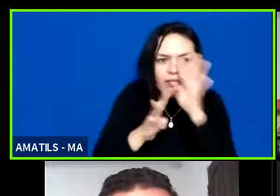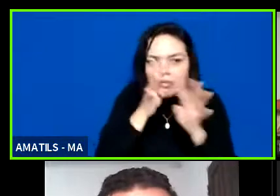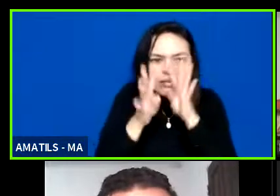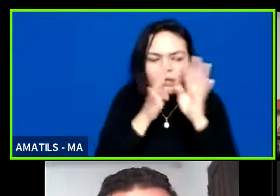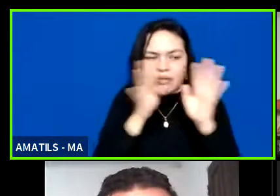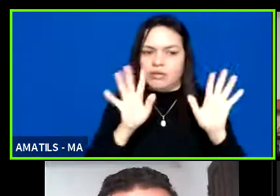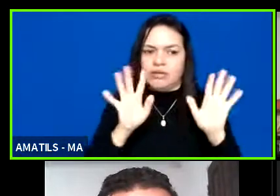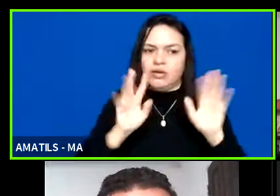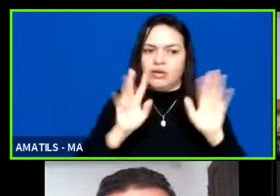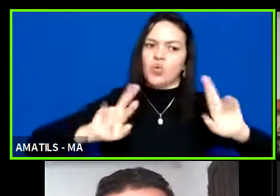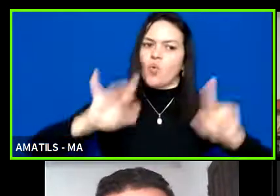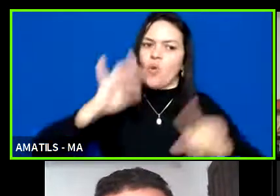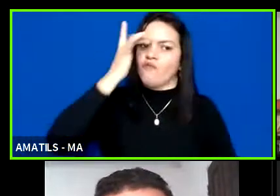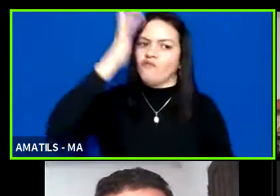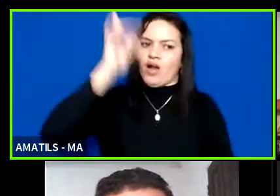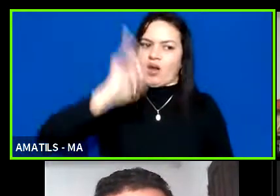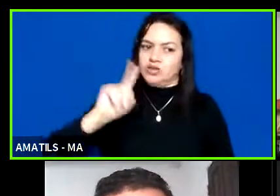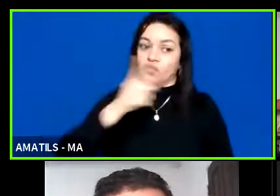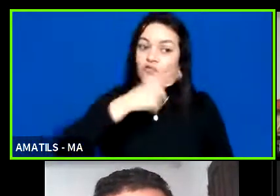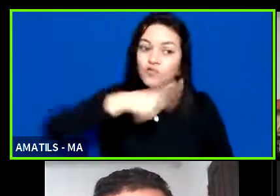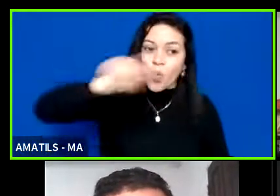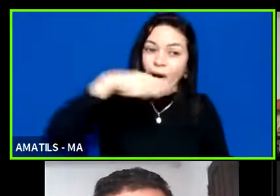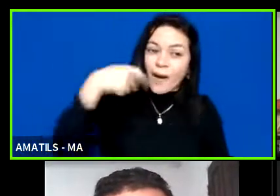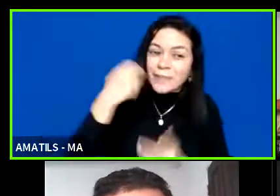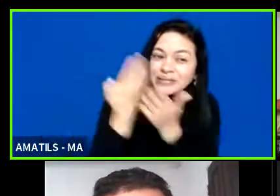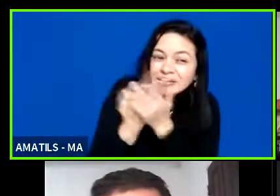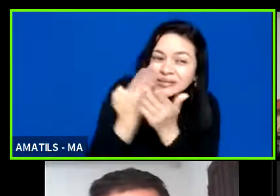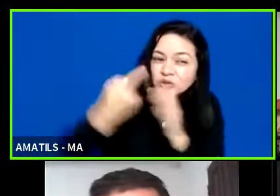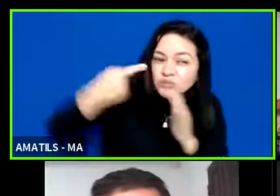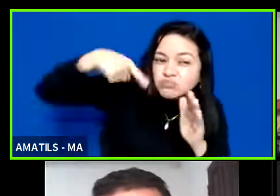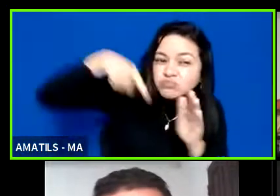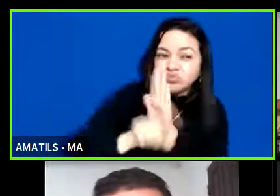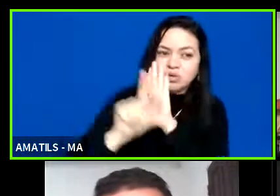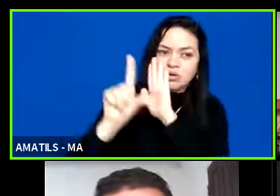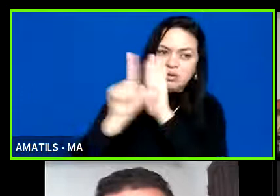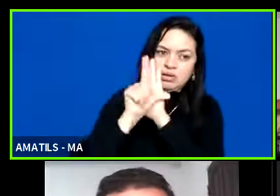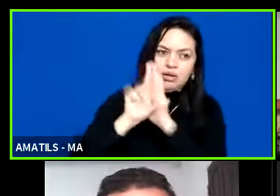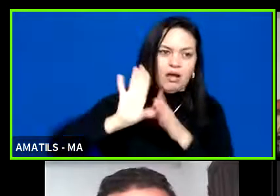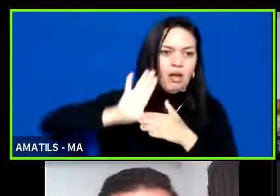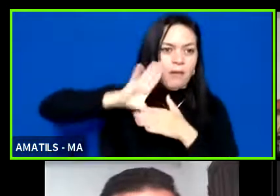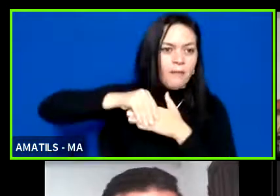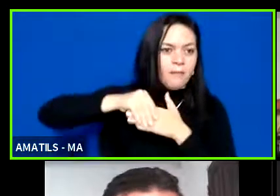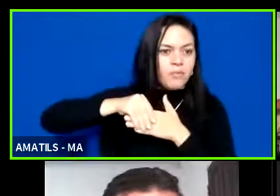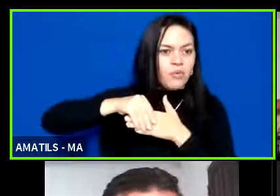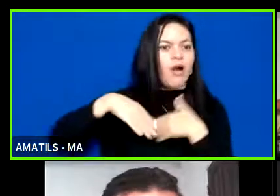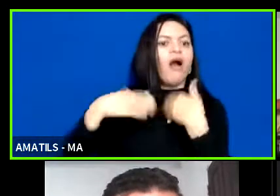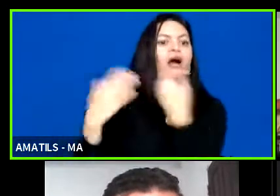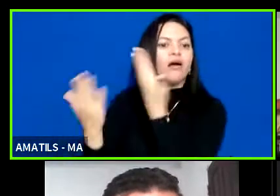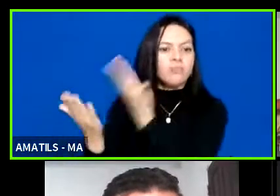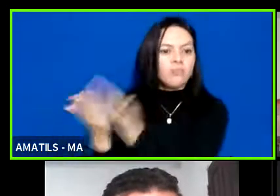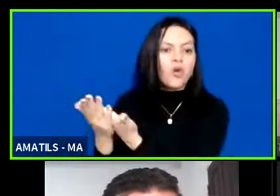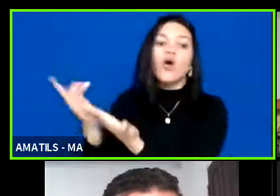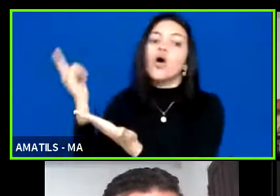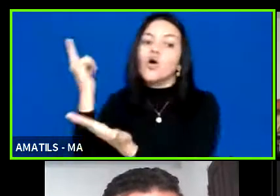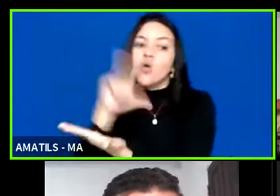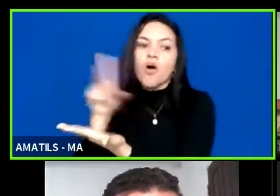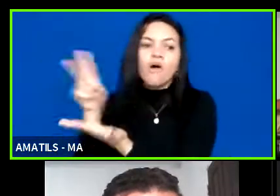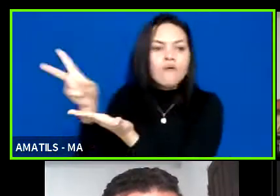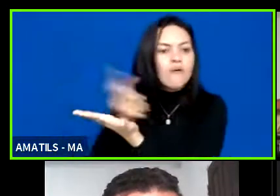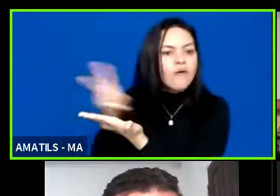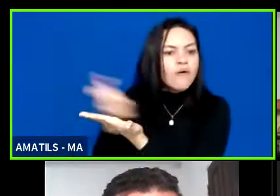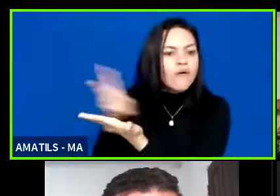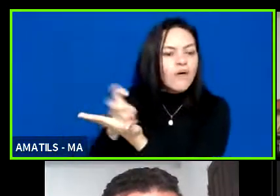tarefa fácil, porque vocês precisam estudar e se aprofundar nas leis. Bom, então esse é o primeiro caminho. E aí tem uma série de